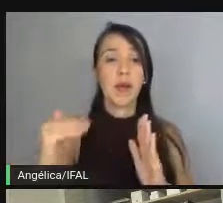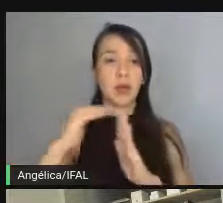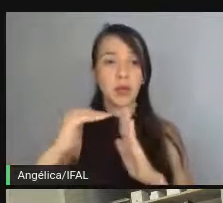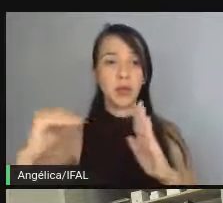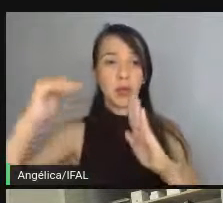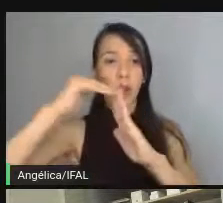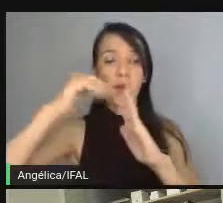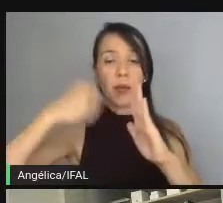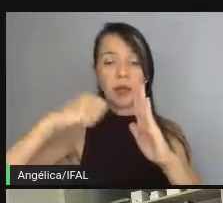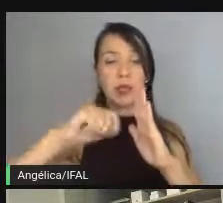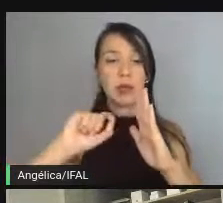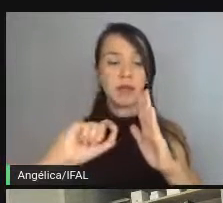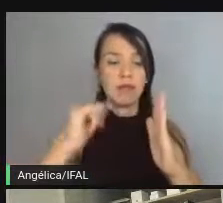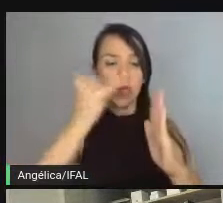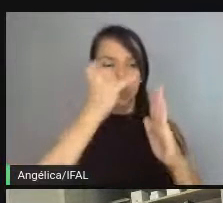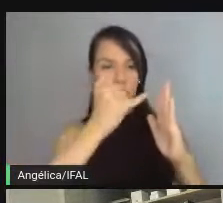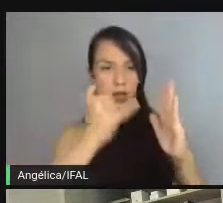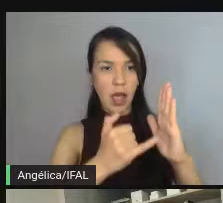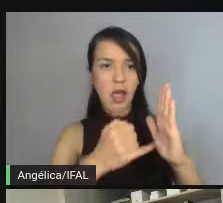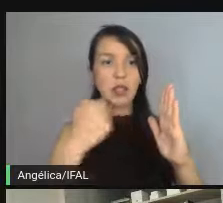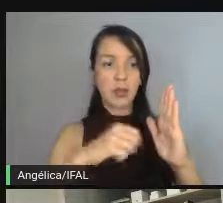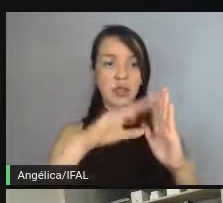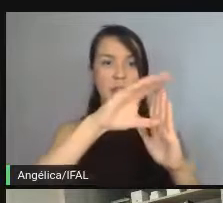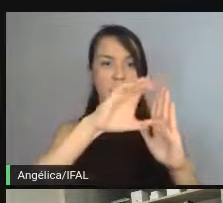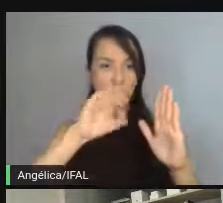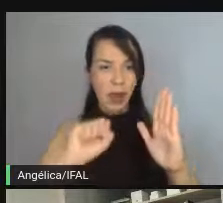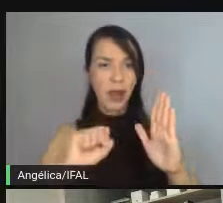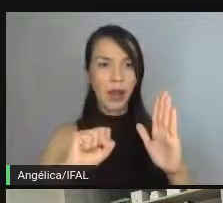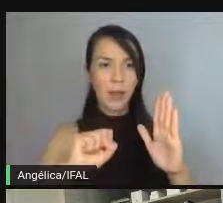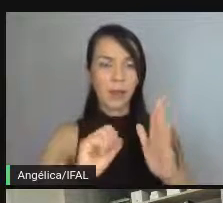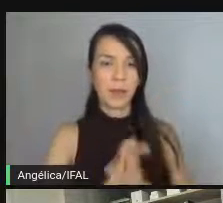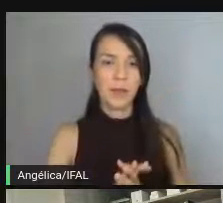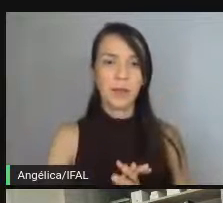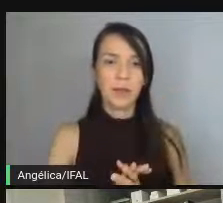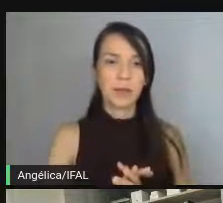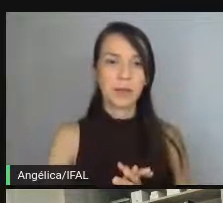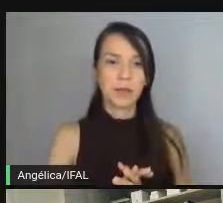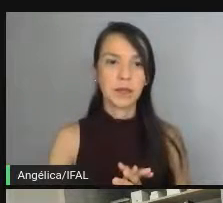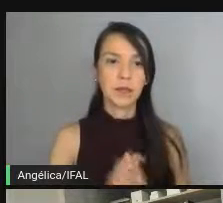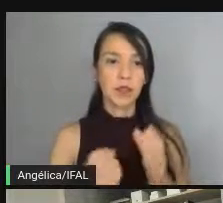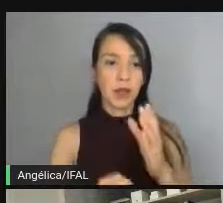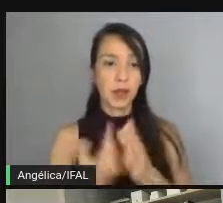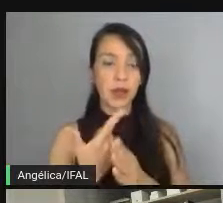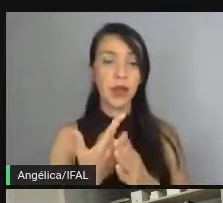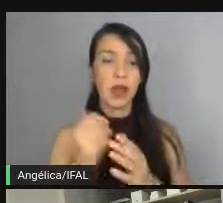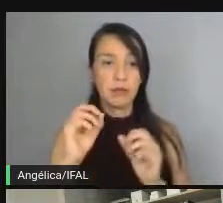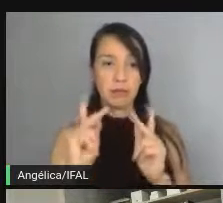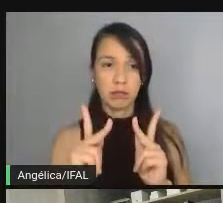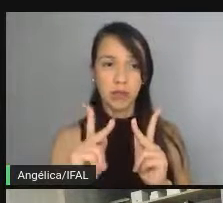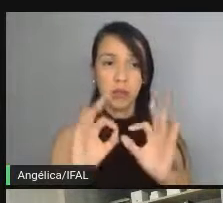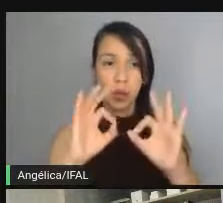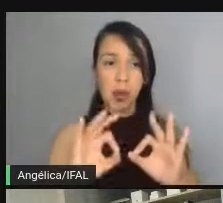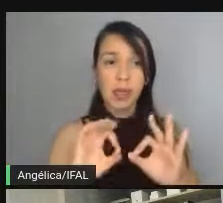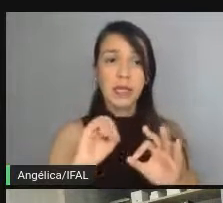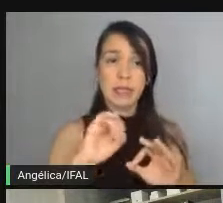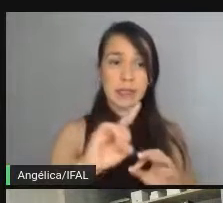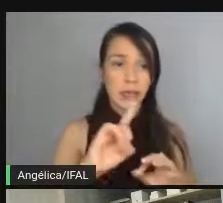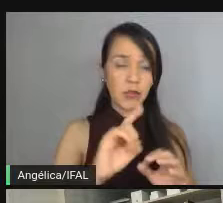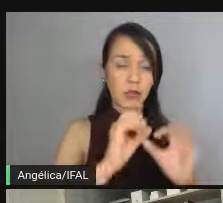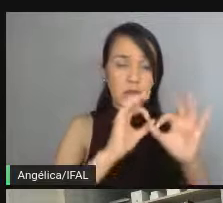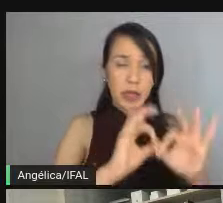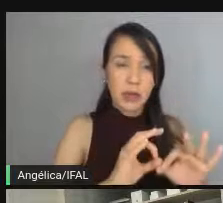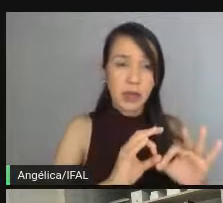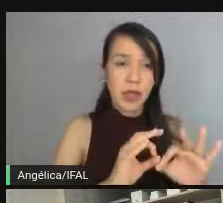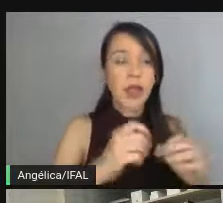sei que eu preciso passar dados e sei que preciso pegar esses dados que foram criados com sucesso. Se não foi com sucesso,